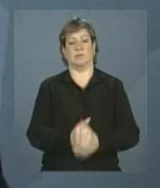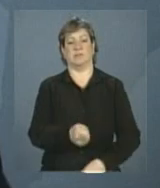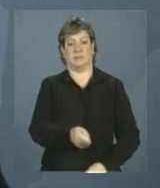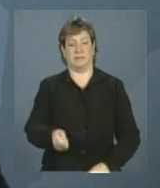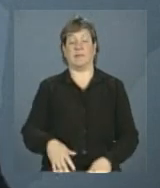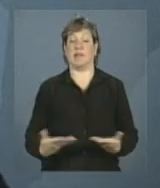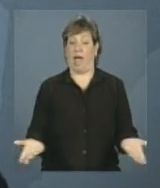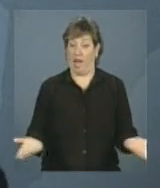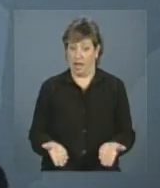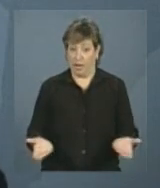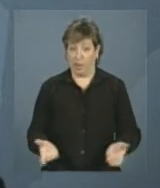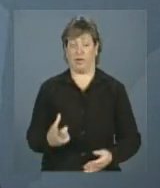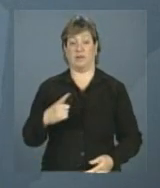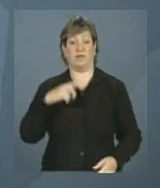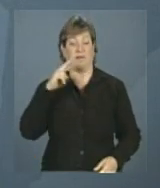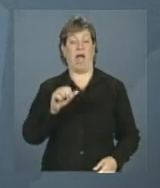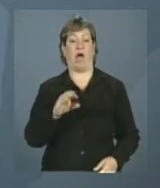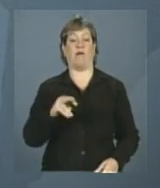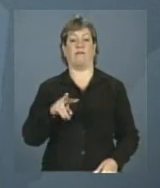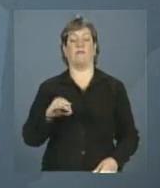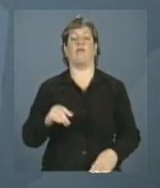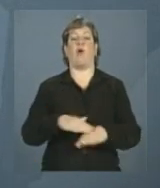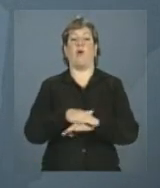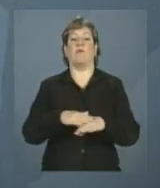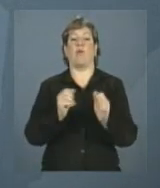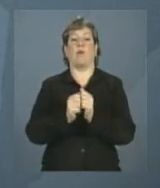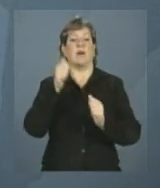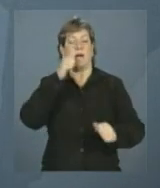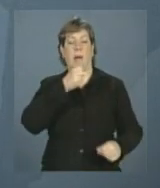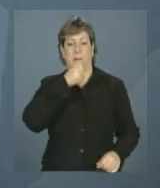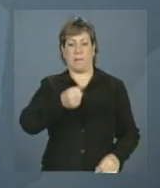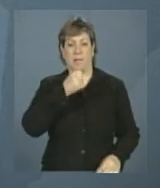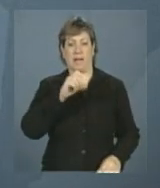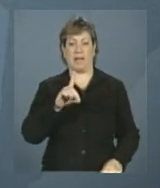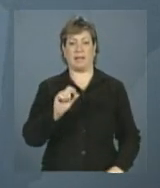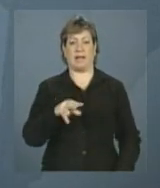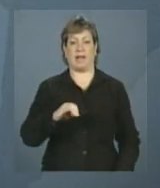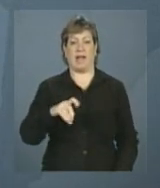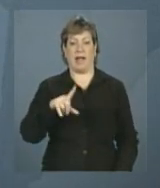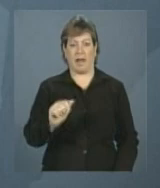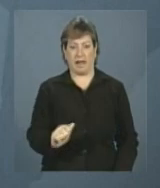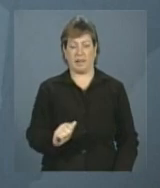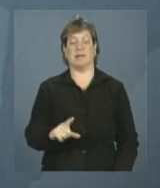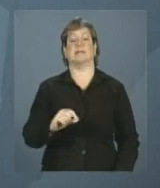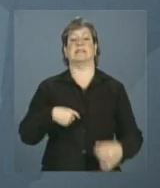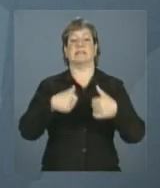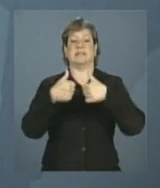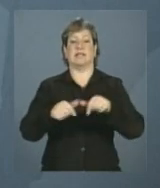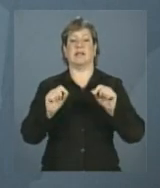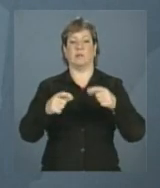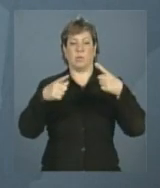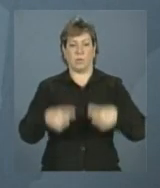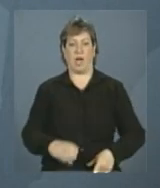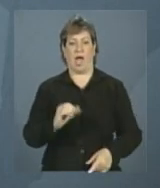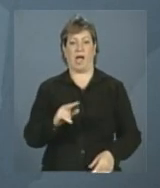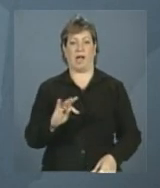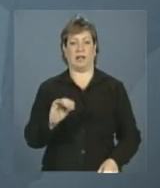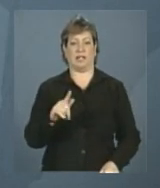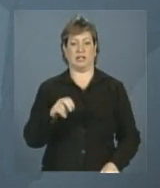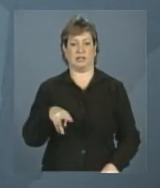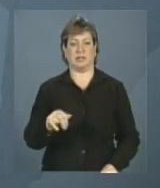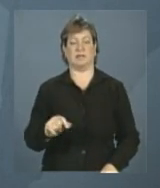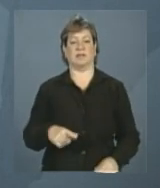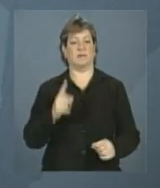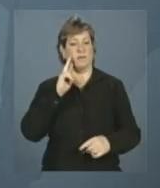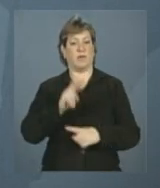Bom, vamos então agora ao vivo conversar com a repórter Daniela Almeida, que está em Cartagena, acompanhando essa visita da